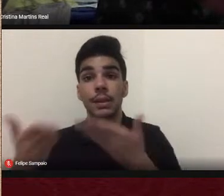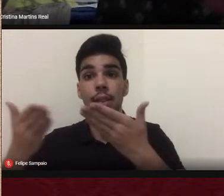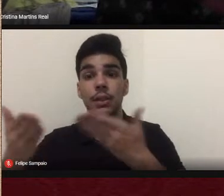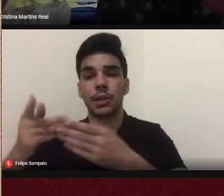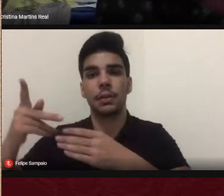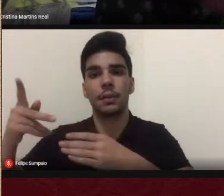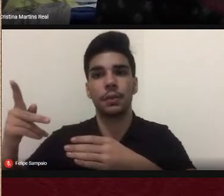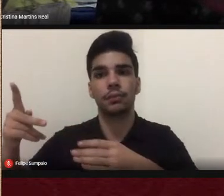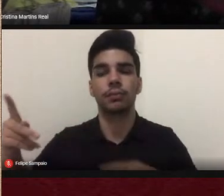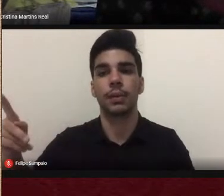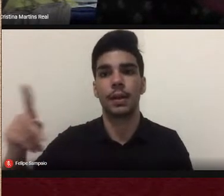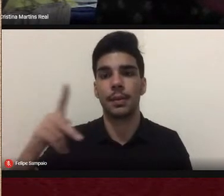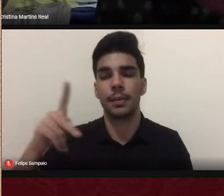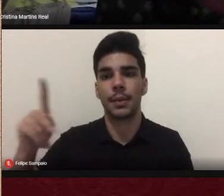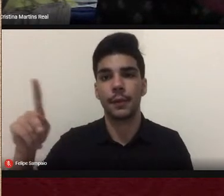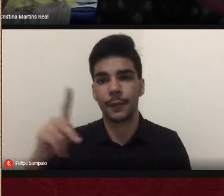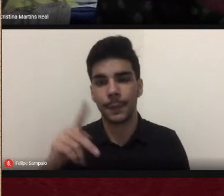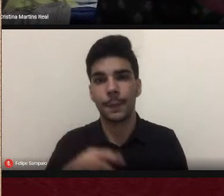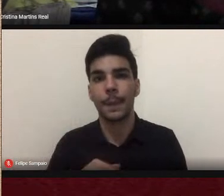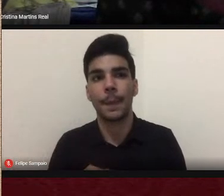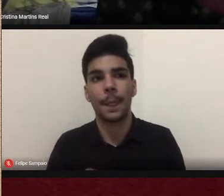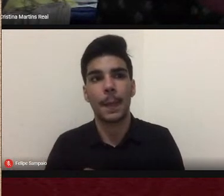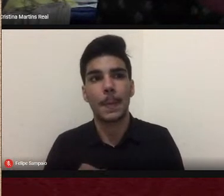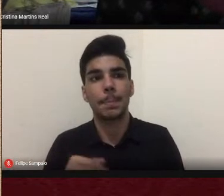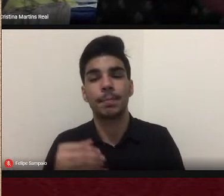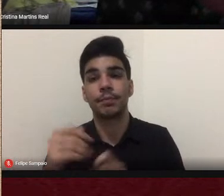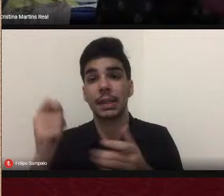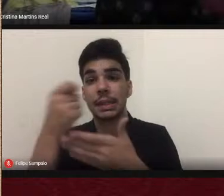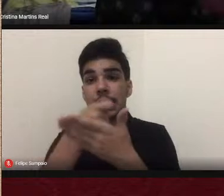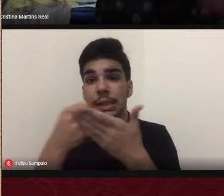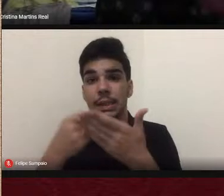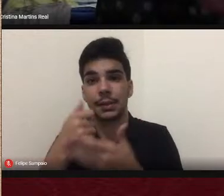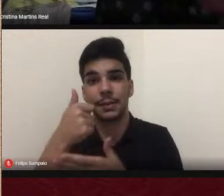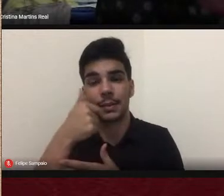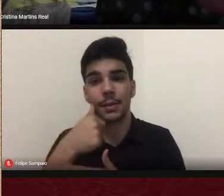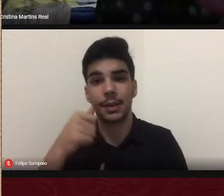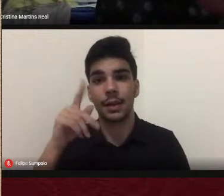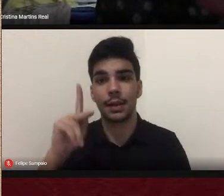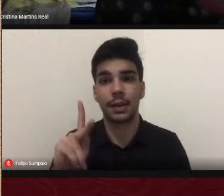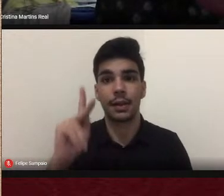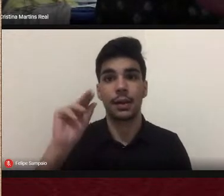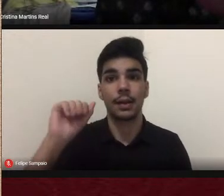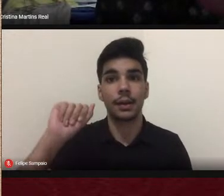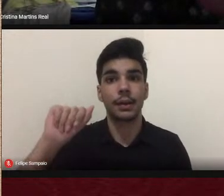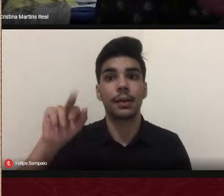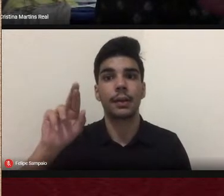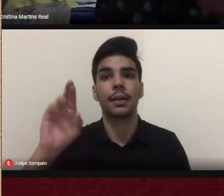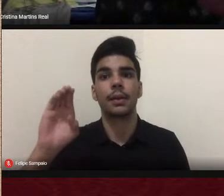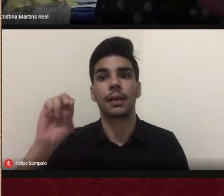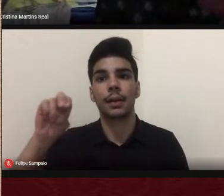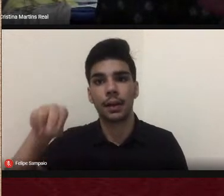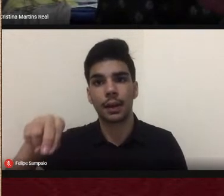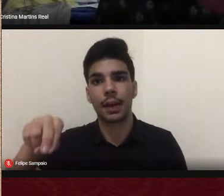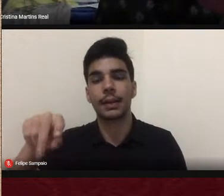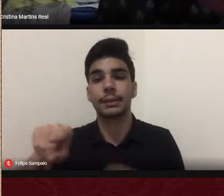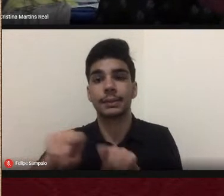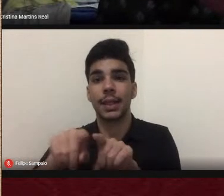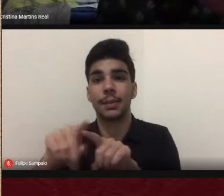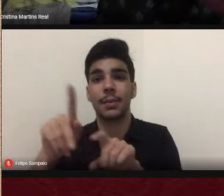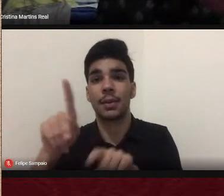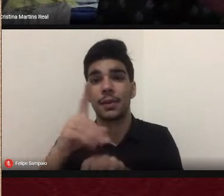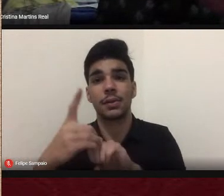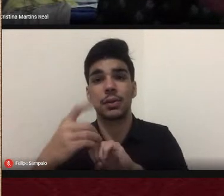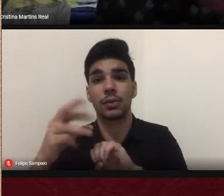que foi escrito pela mestranda Karen Eick, e pela professora, doutora Maria Alice de Miranda